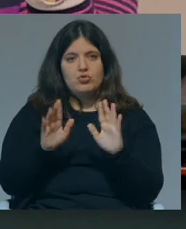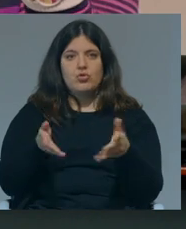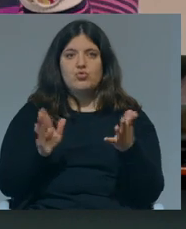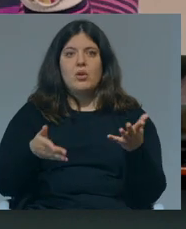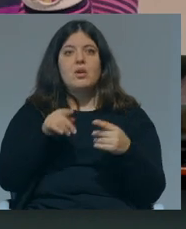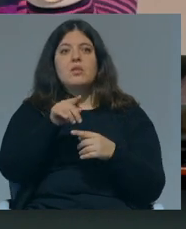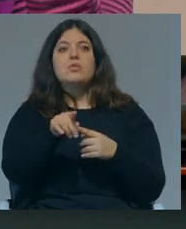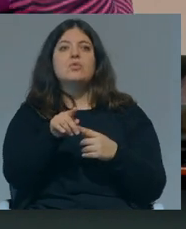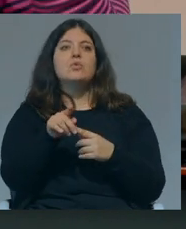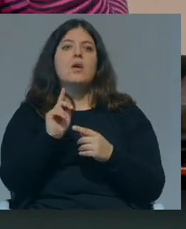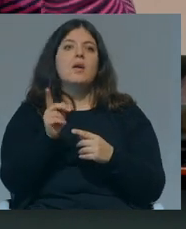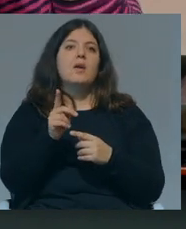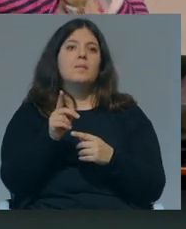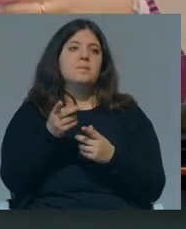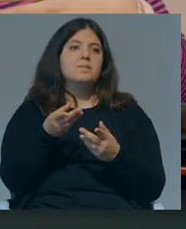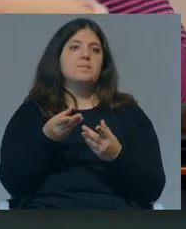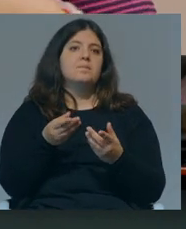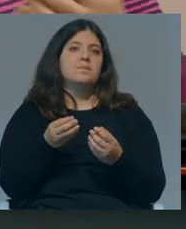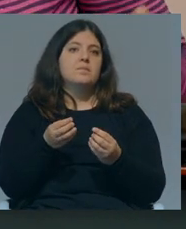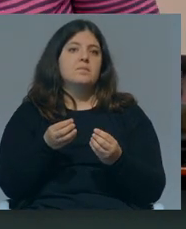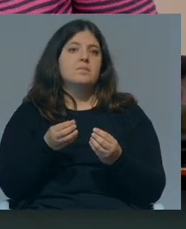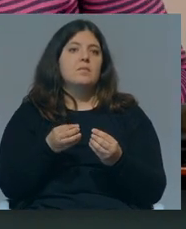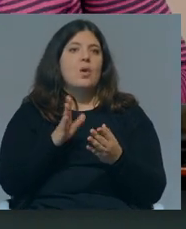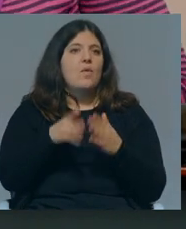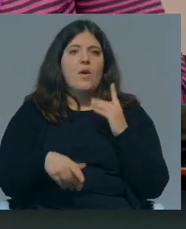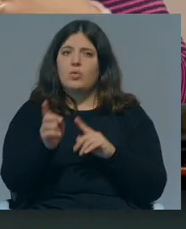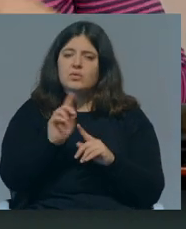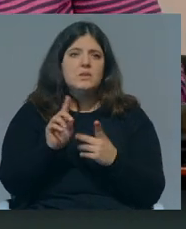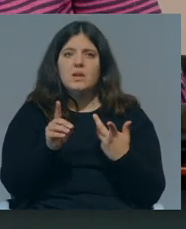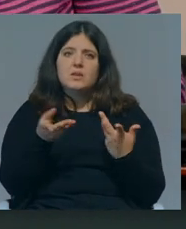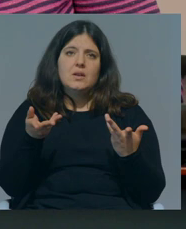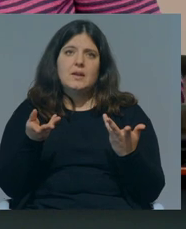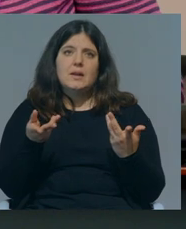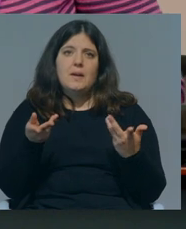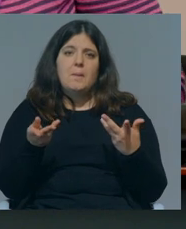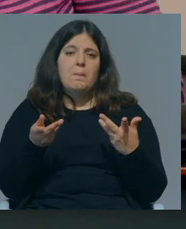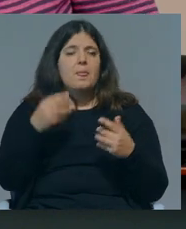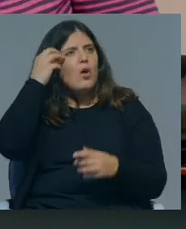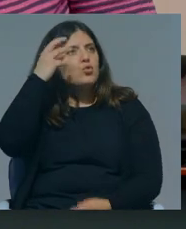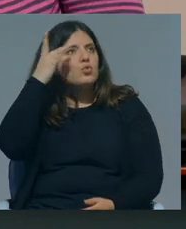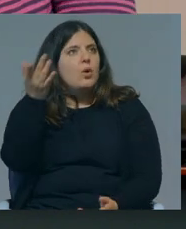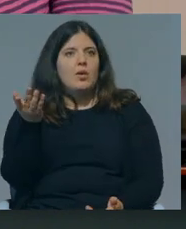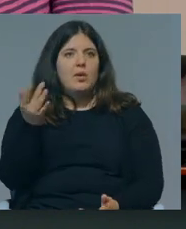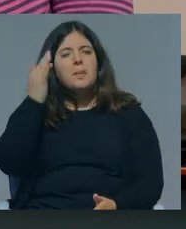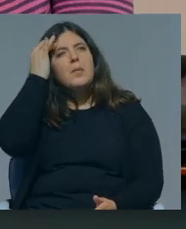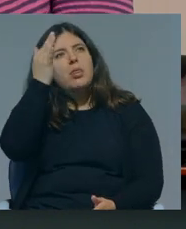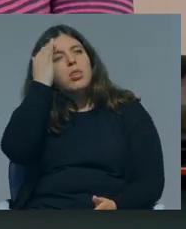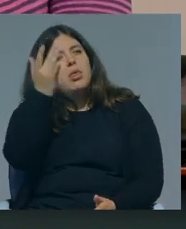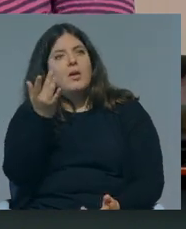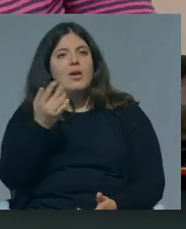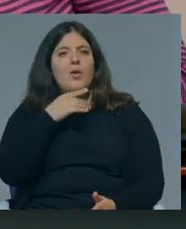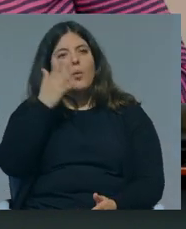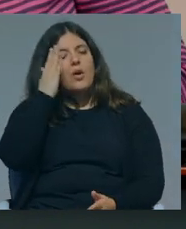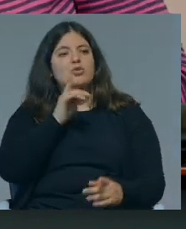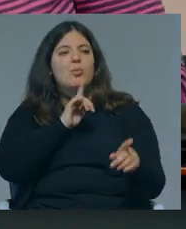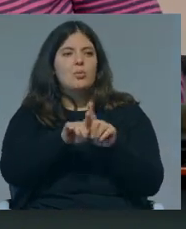e isso é, quer dizer, não vai acontecer, é um sonho utópico, pronto, eu acho que a